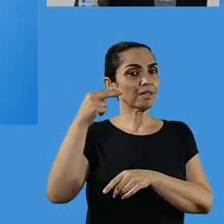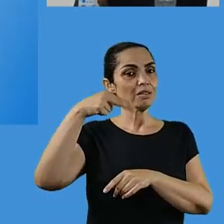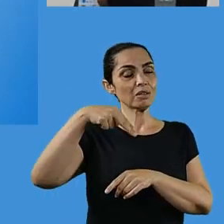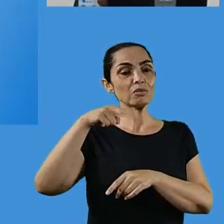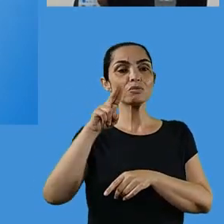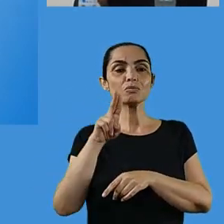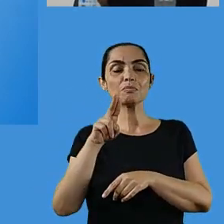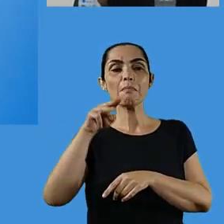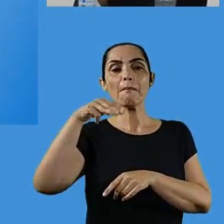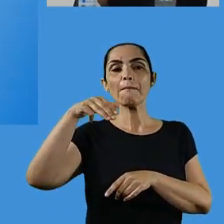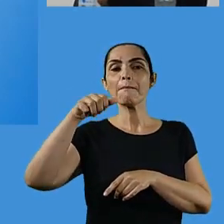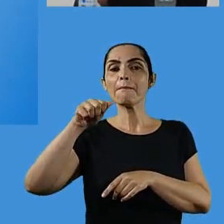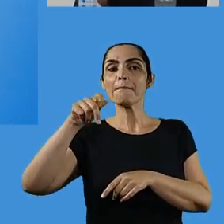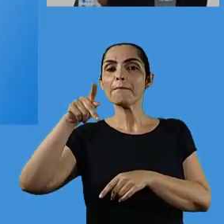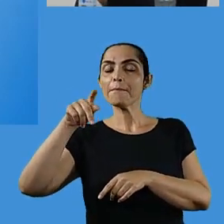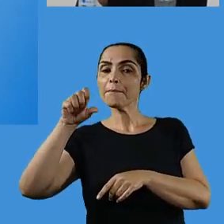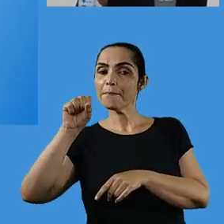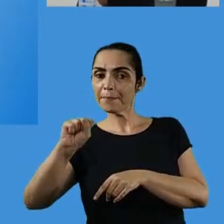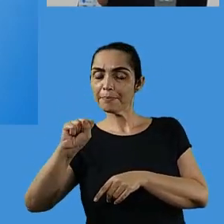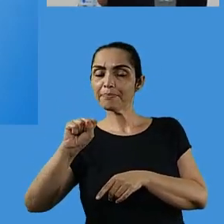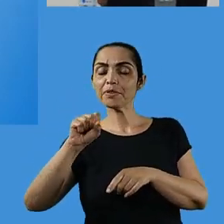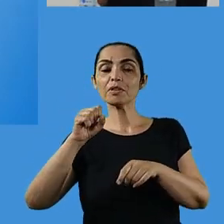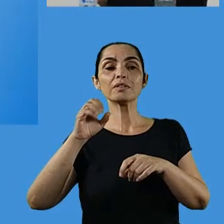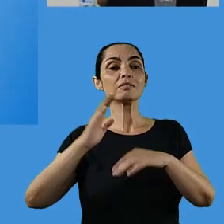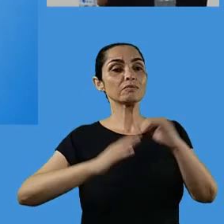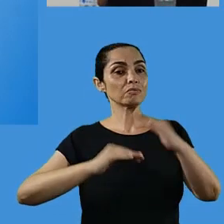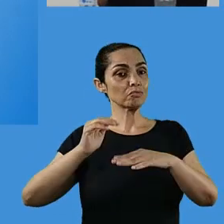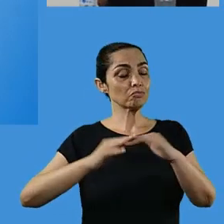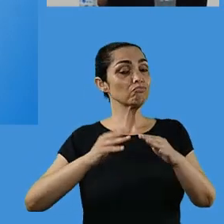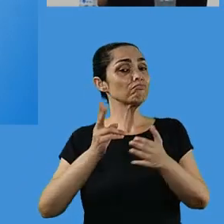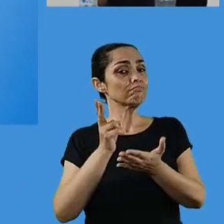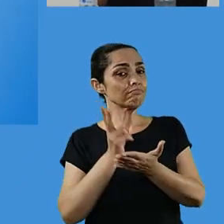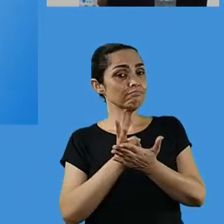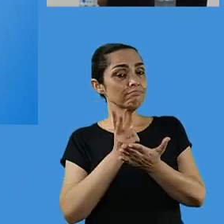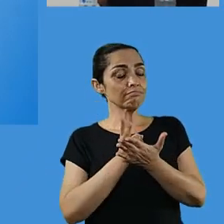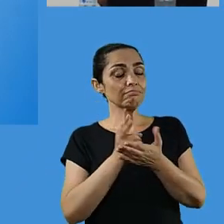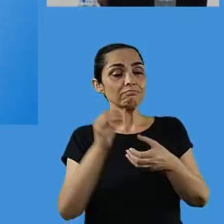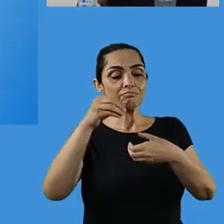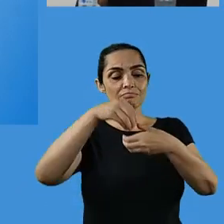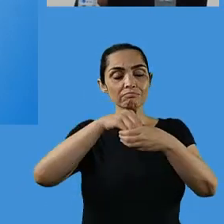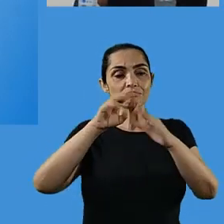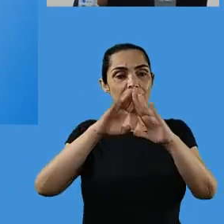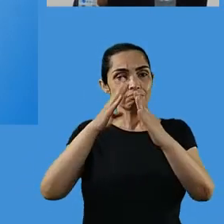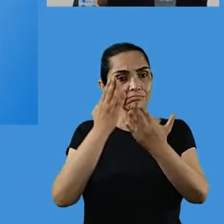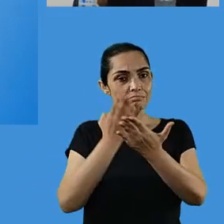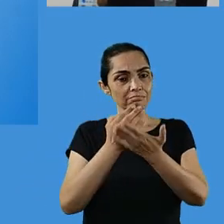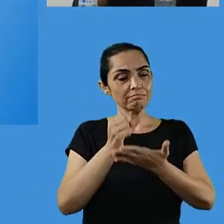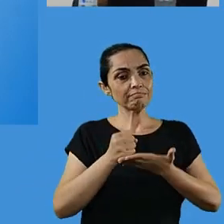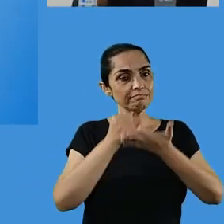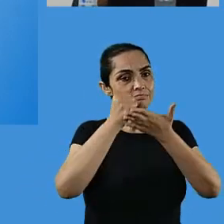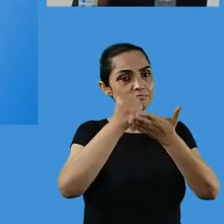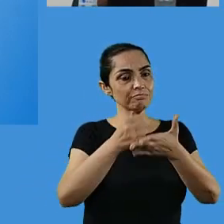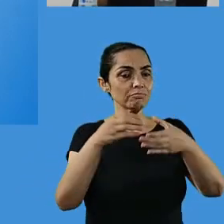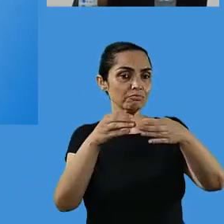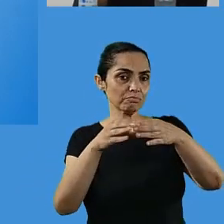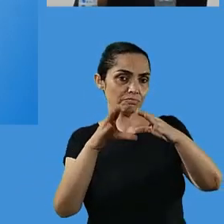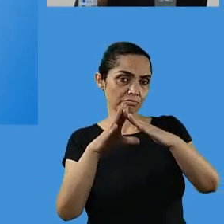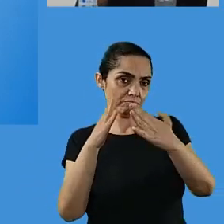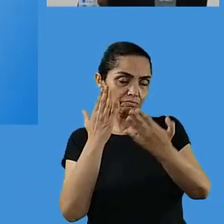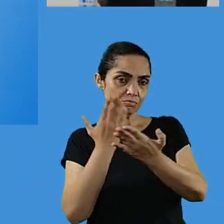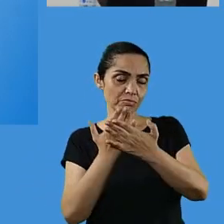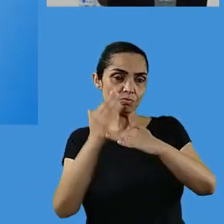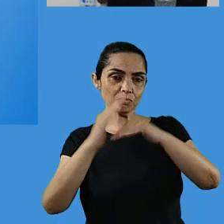e pelos técnicos da Equipe Técnica de Atendimento Educacional Especializado, ETAE, que antigamente se chamava